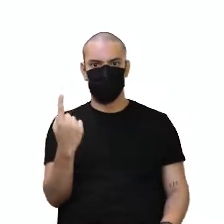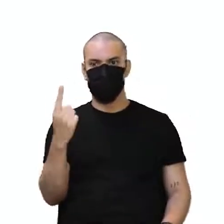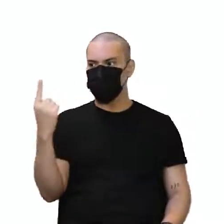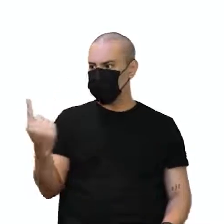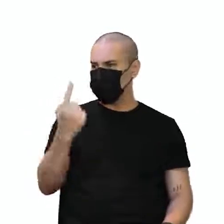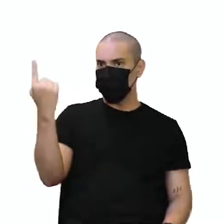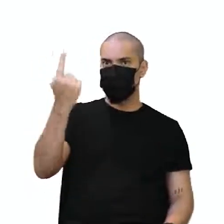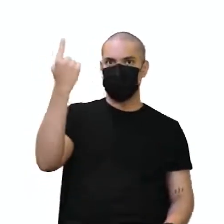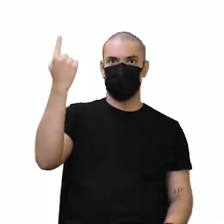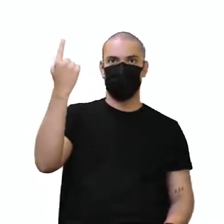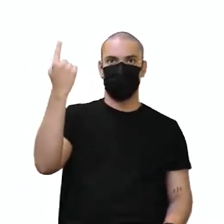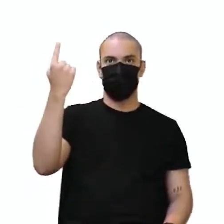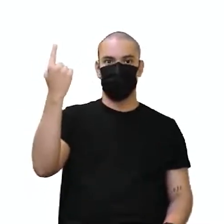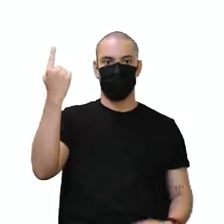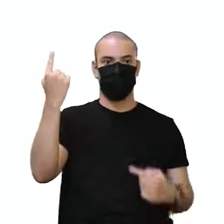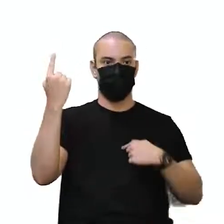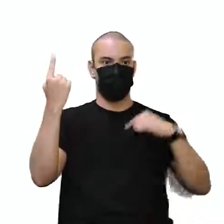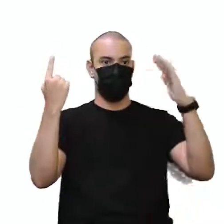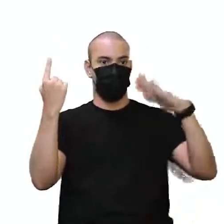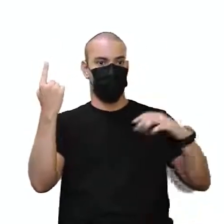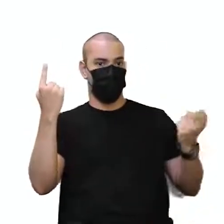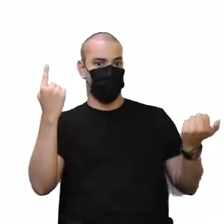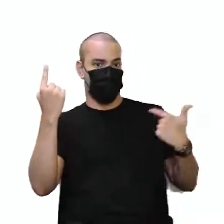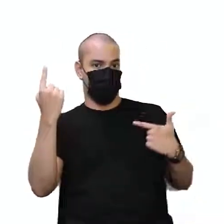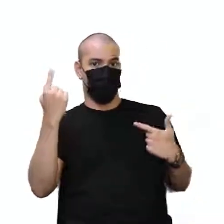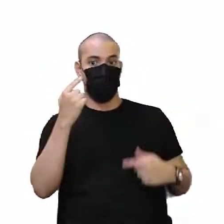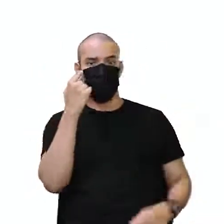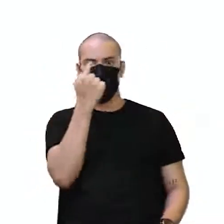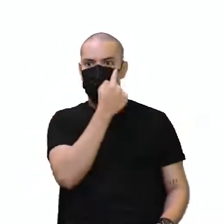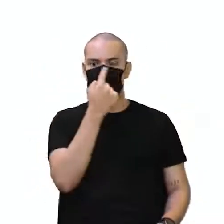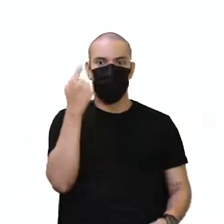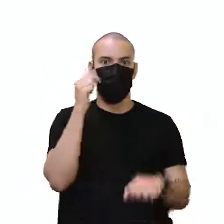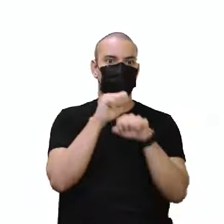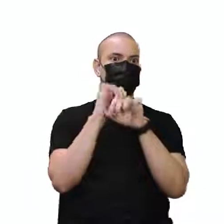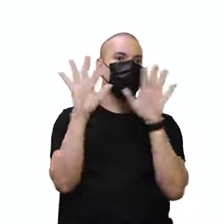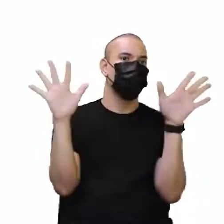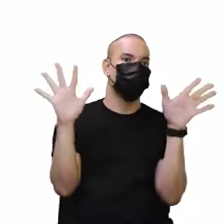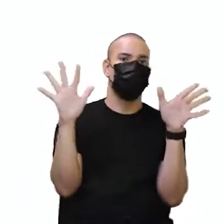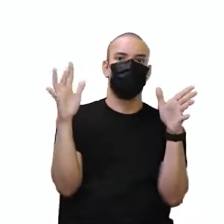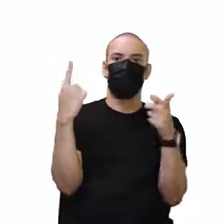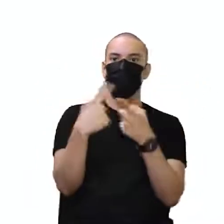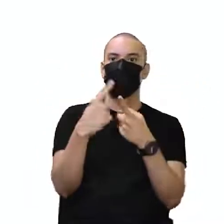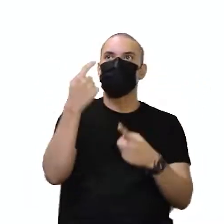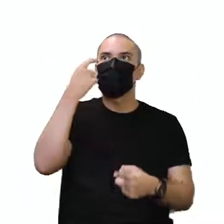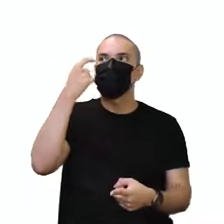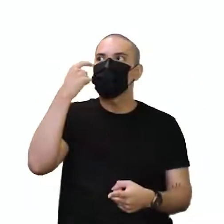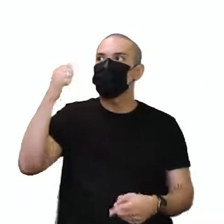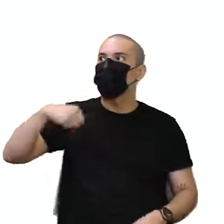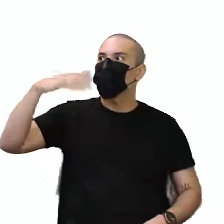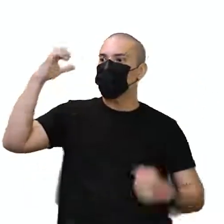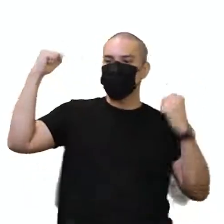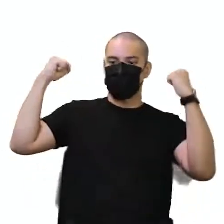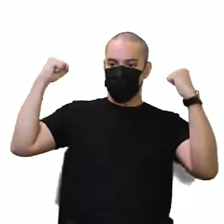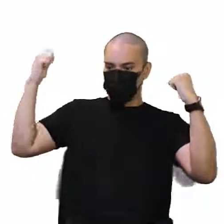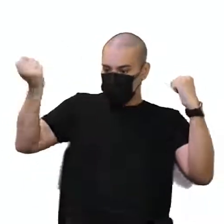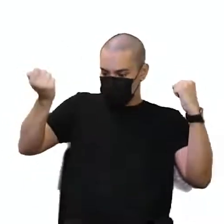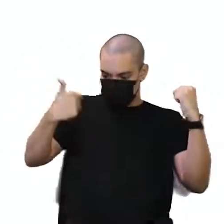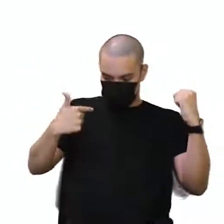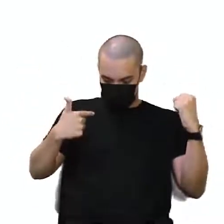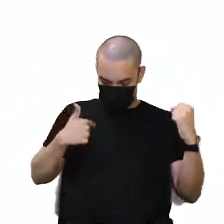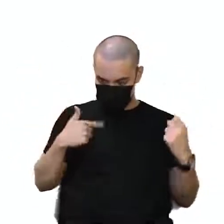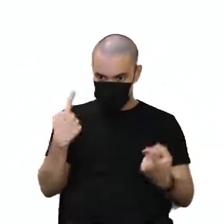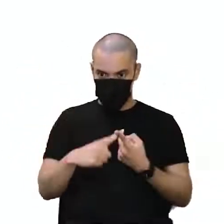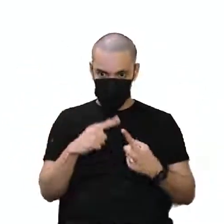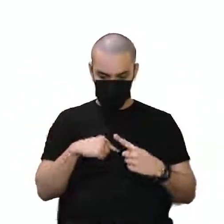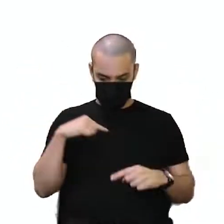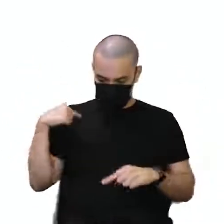ah, por que o fulano é mais alto do que eu? Por que o fulano tem os olhos claros? Por que o fulano é mais forte do que eu, né? Eu tenho